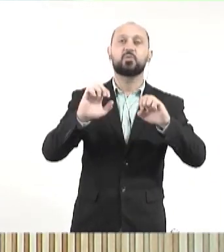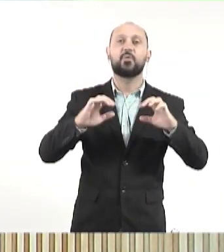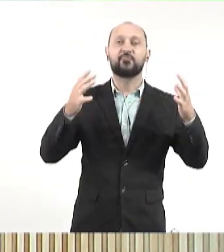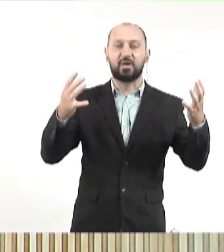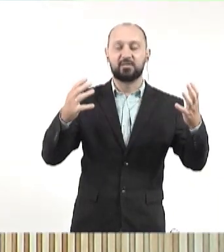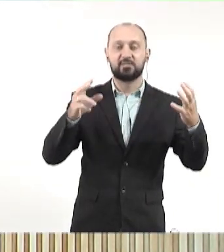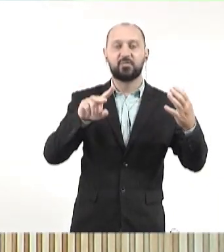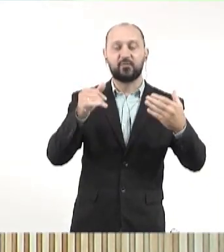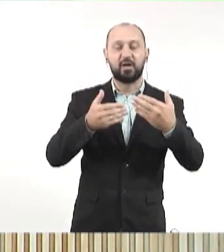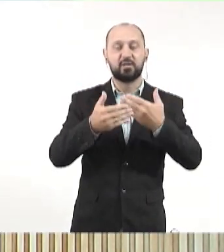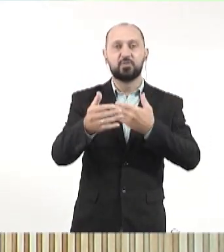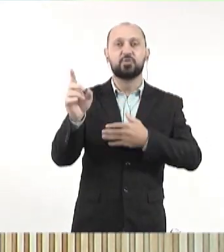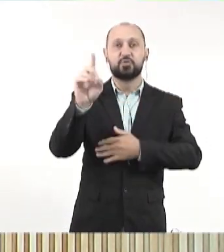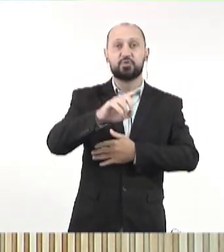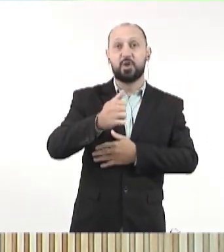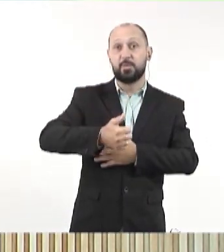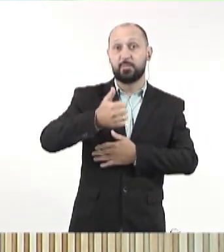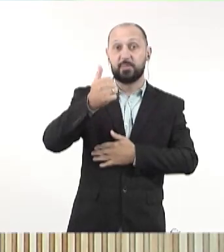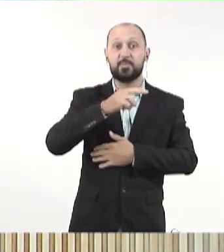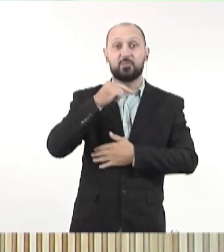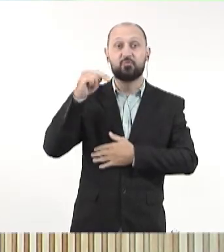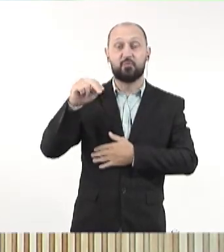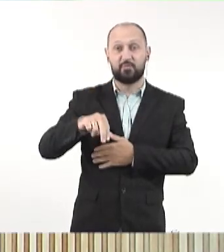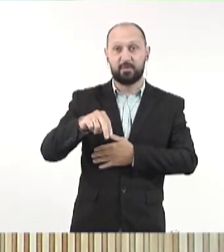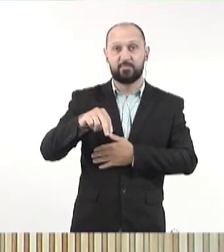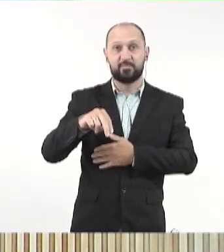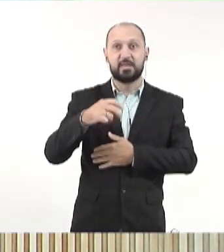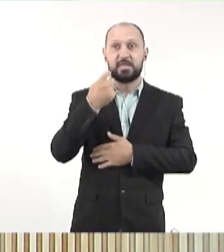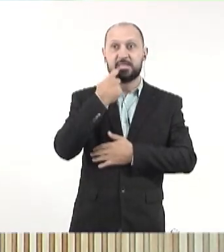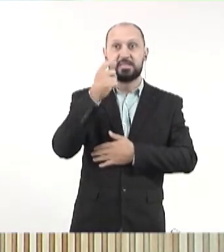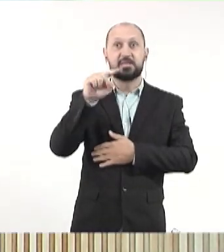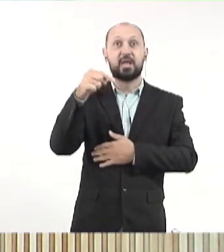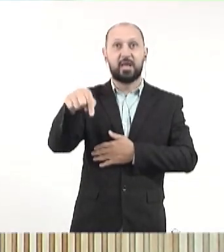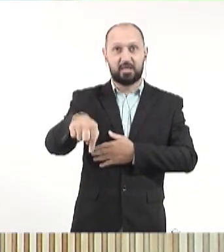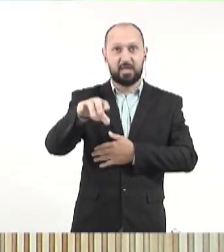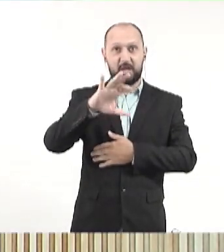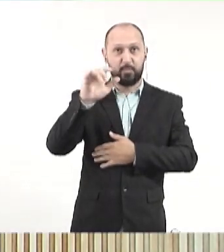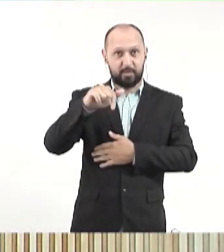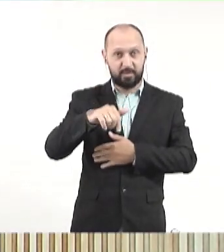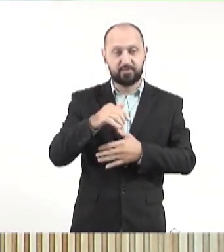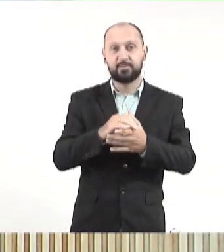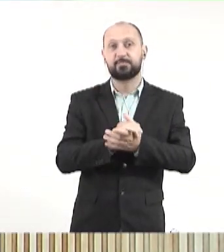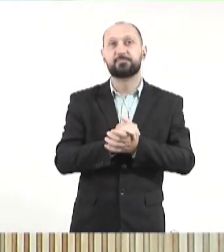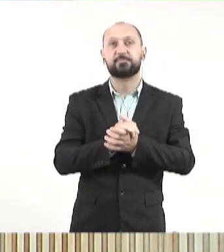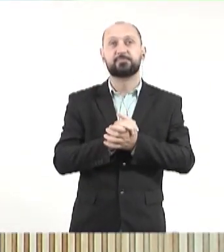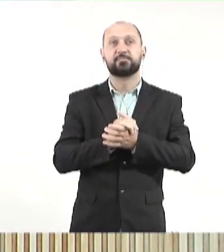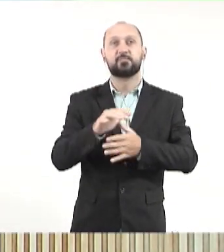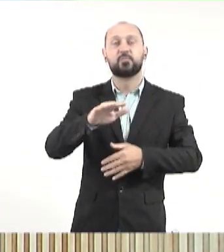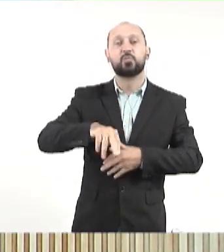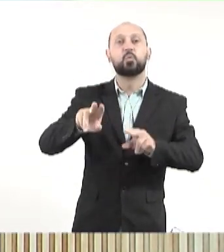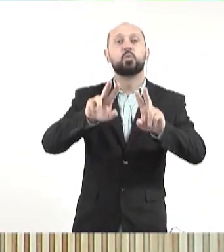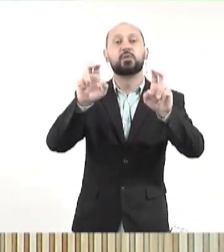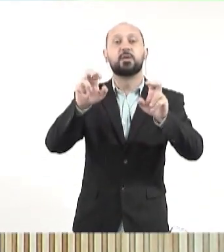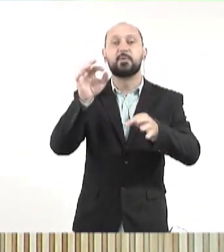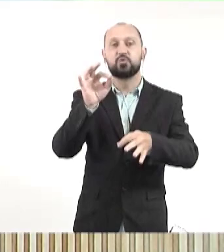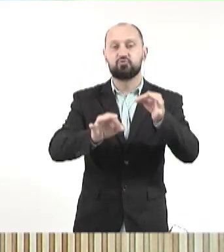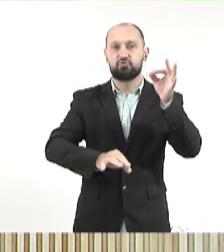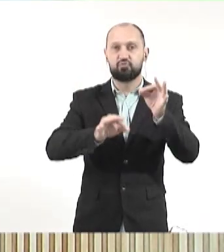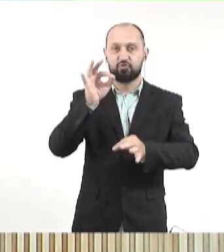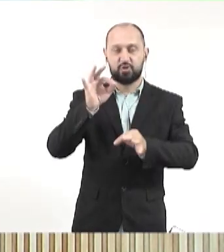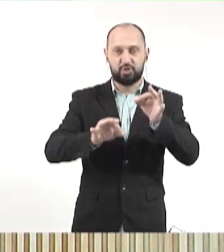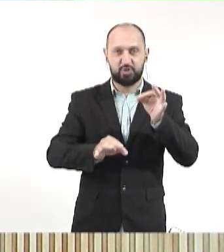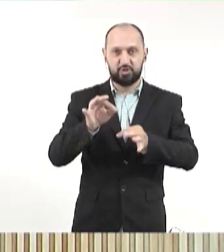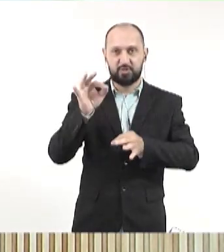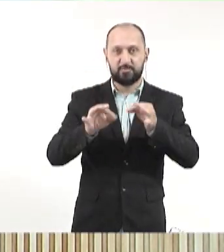evento que deve acontecer no dia 1º de novembro, próxima sexta-feira, aqui em Campo Grande, na área jurídica, evento que está